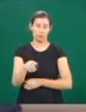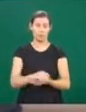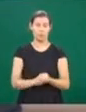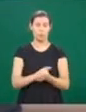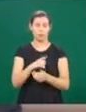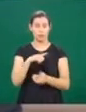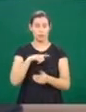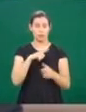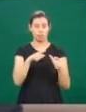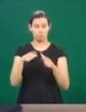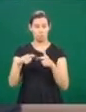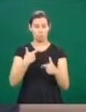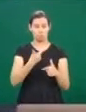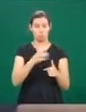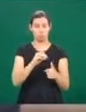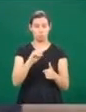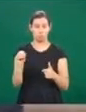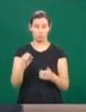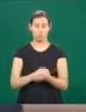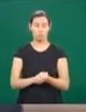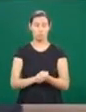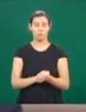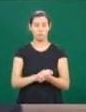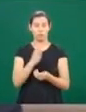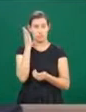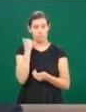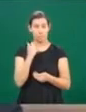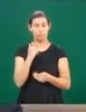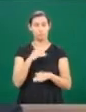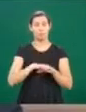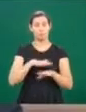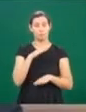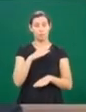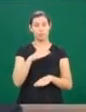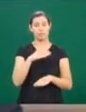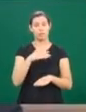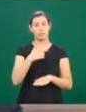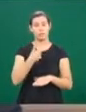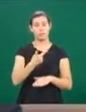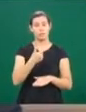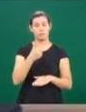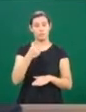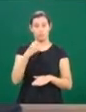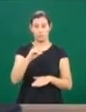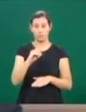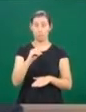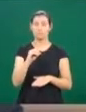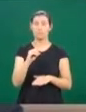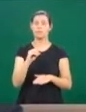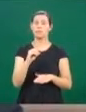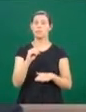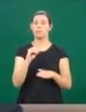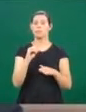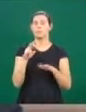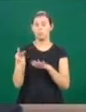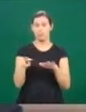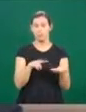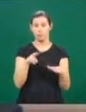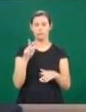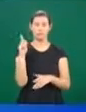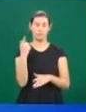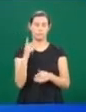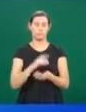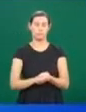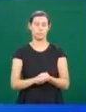postos de vacinação. E ainda, vamos saber como será a 20ª edição da Semana Acadêmica de Geografia da UFO. Eu passo um rápido intervalo e volto já.